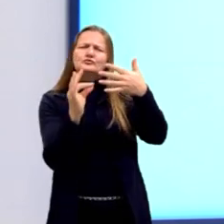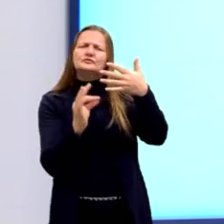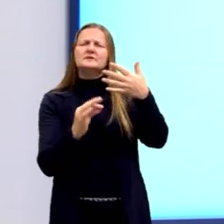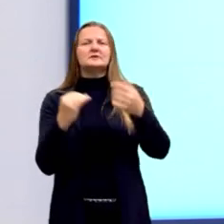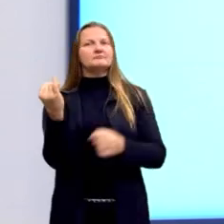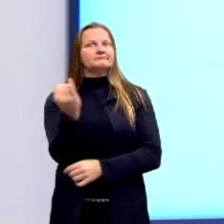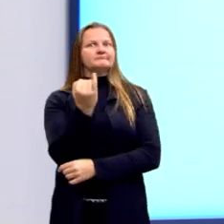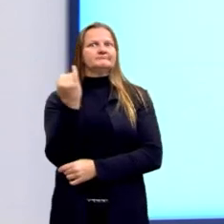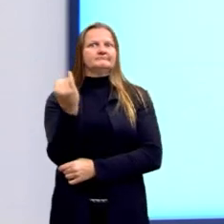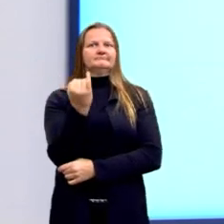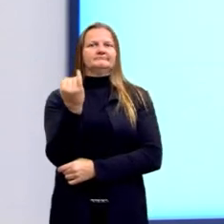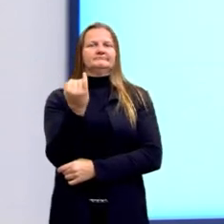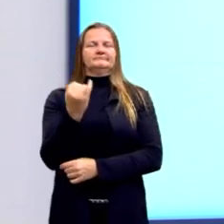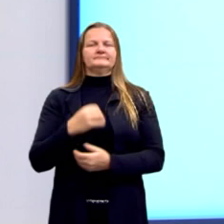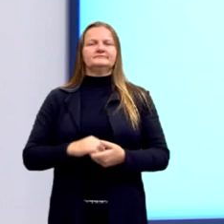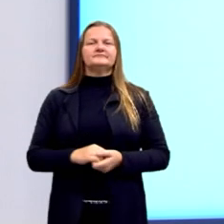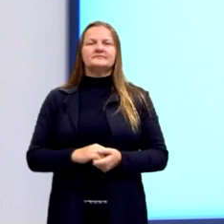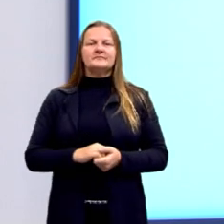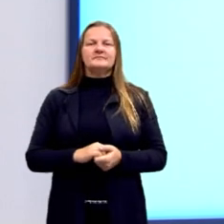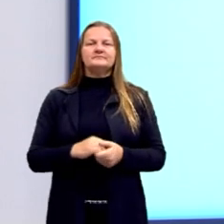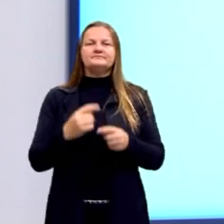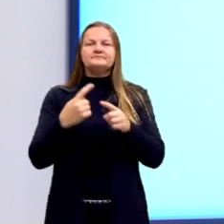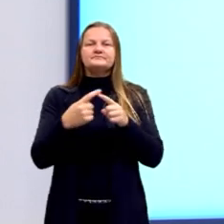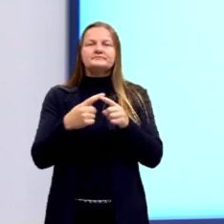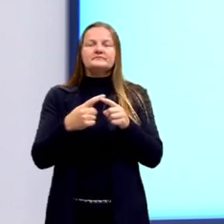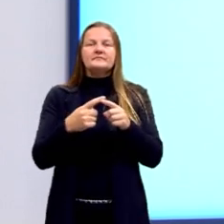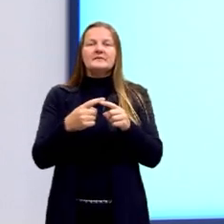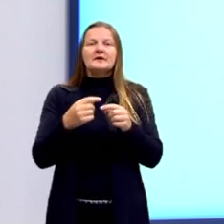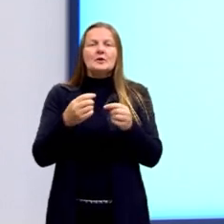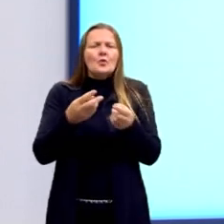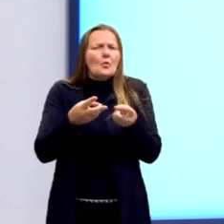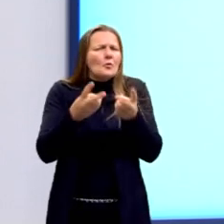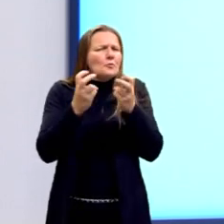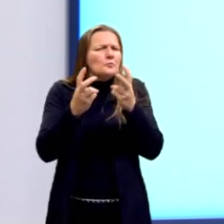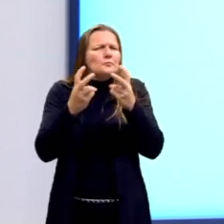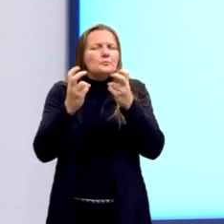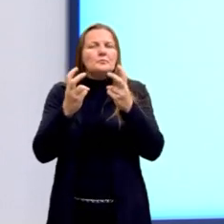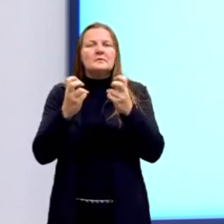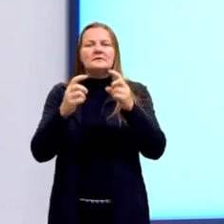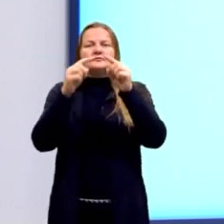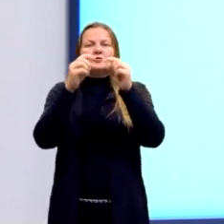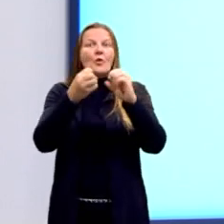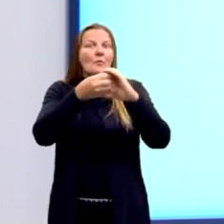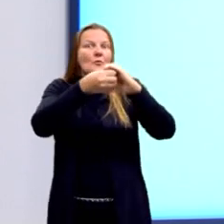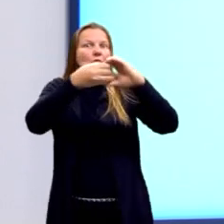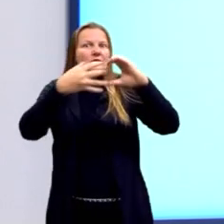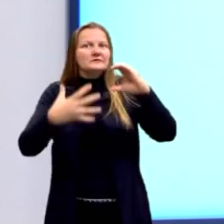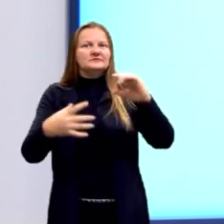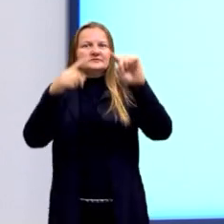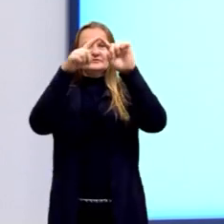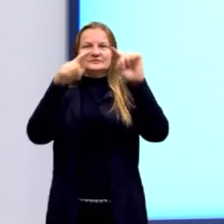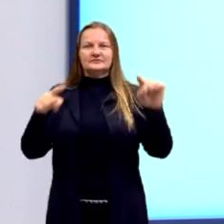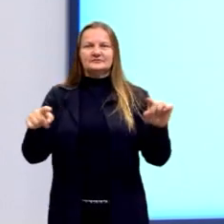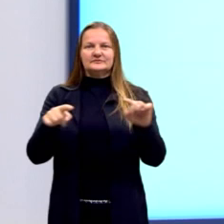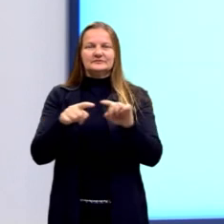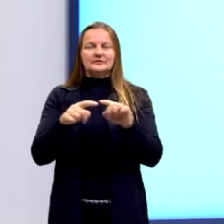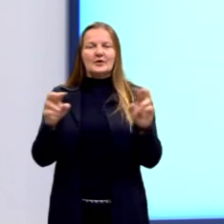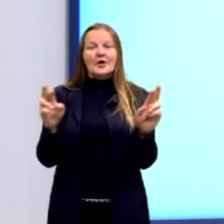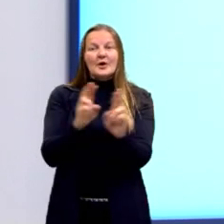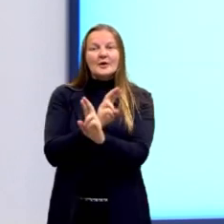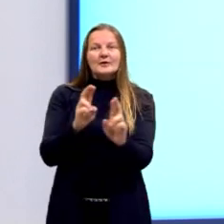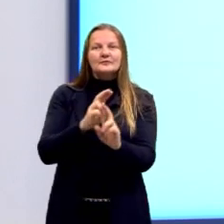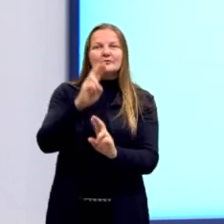pontos notáveis é um importante recurso que nos permite caracterizá-lo e encontrar várias relações